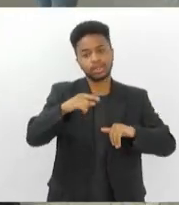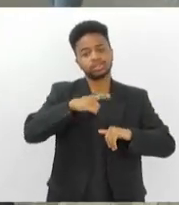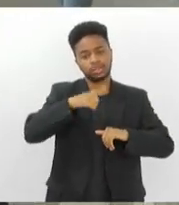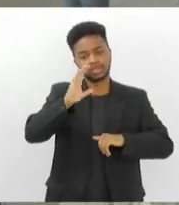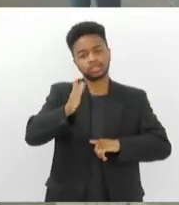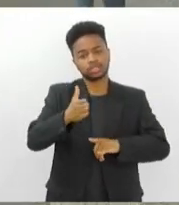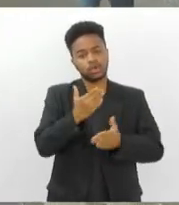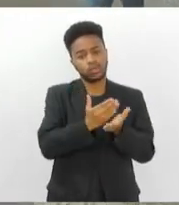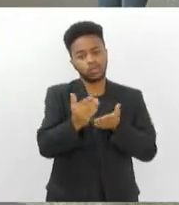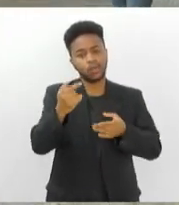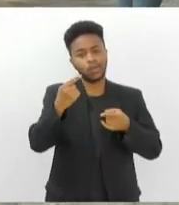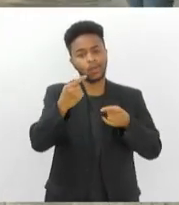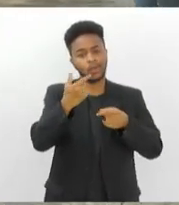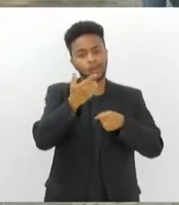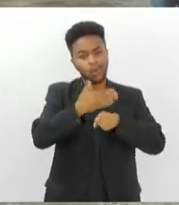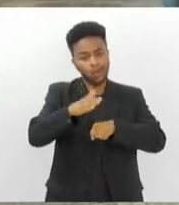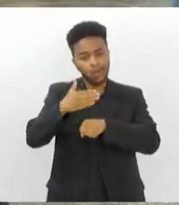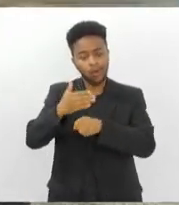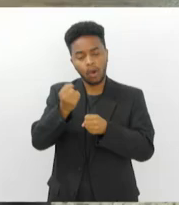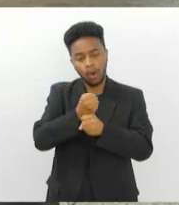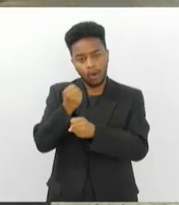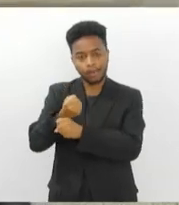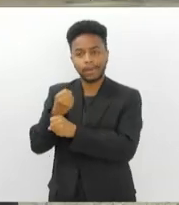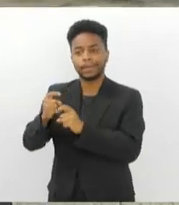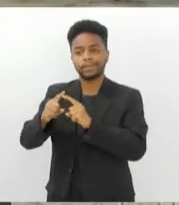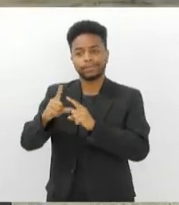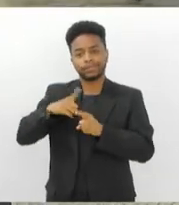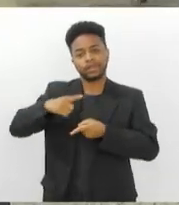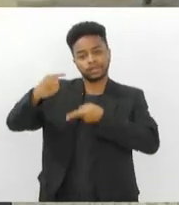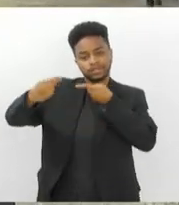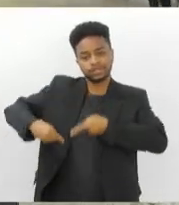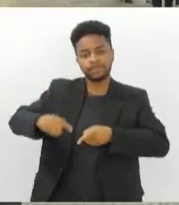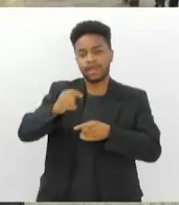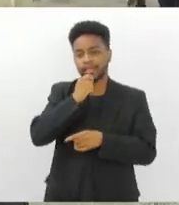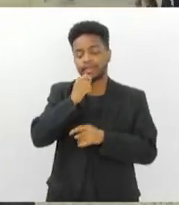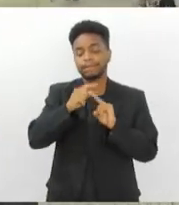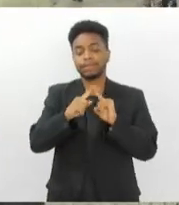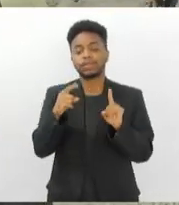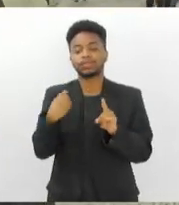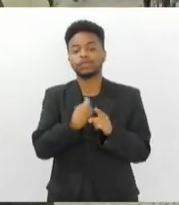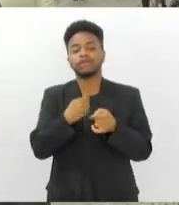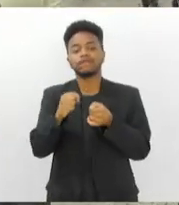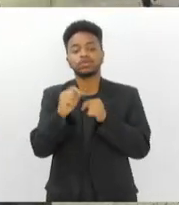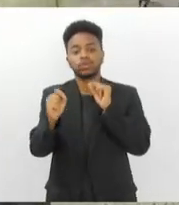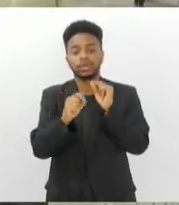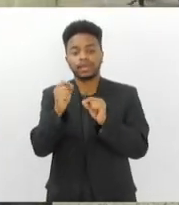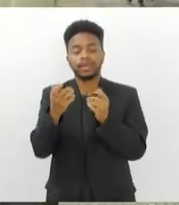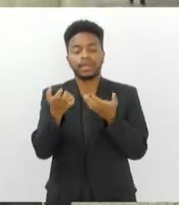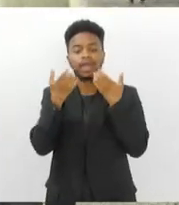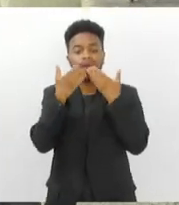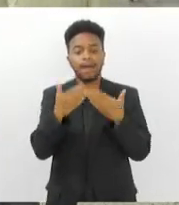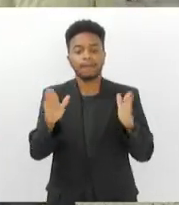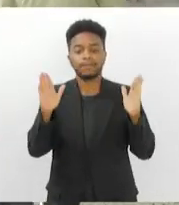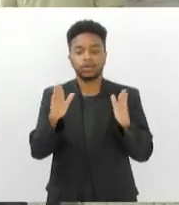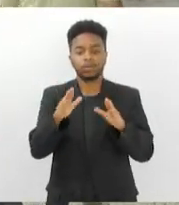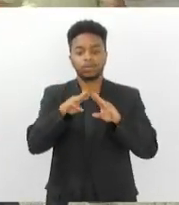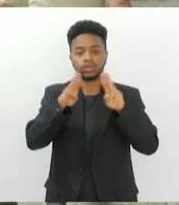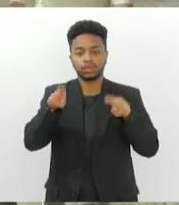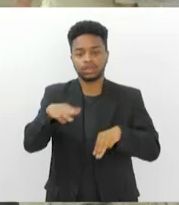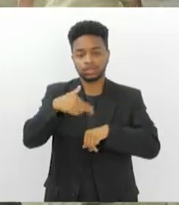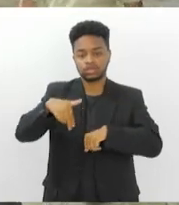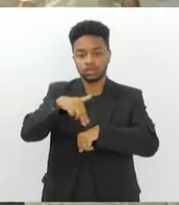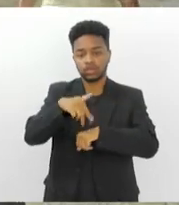desafios a vencer, sobretudo na questão financeira. Mas o que nós estamos fazendo? Nós estamos querendo abrir o Museu Nacional em